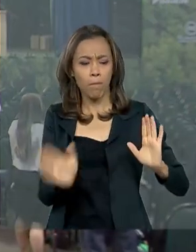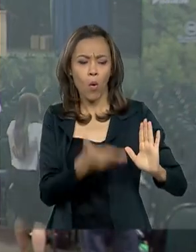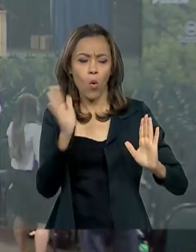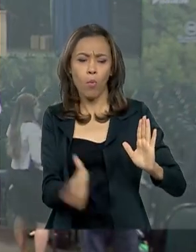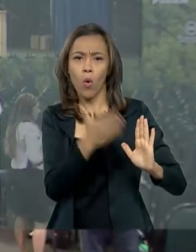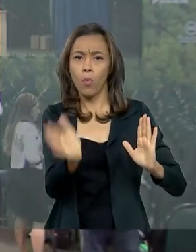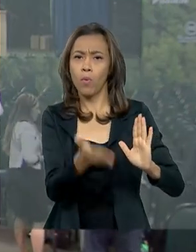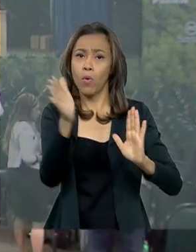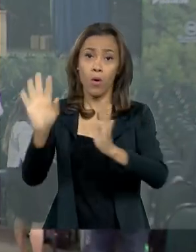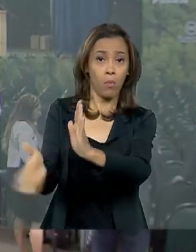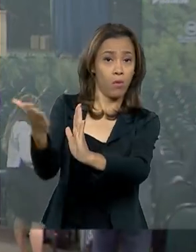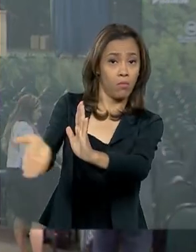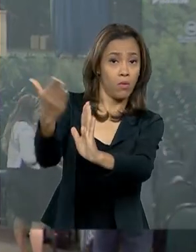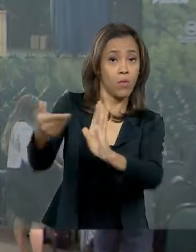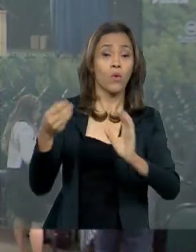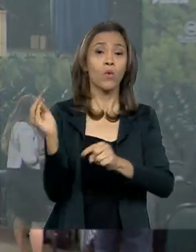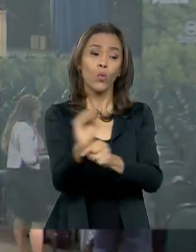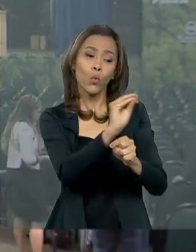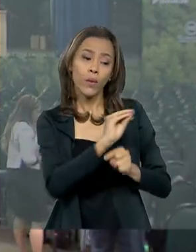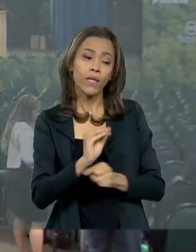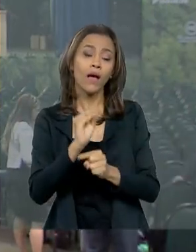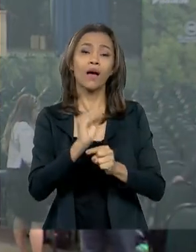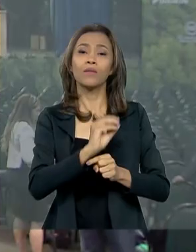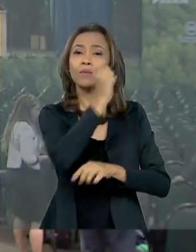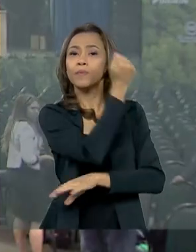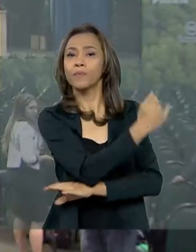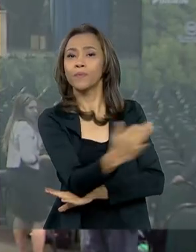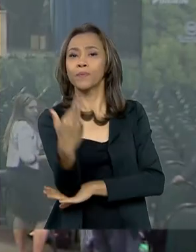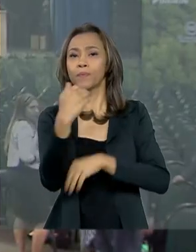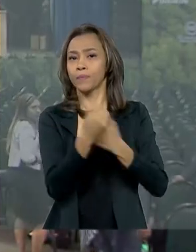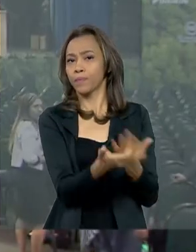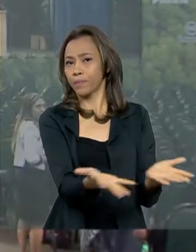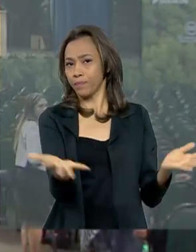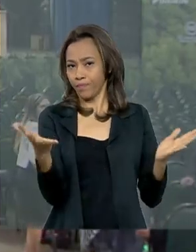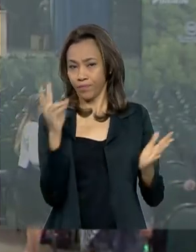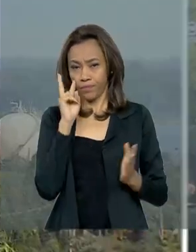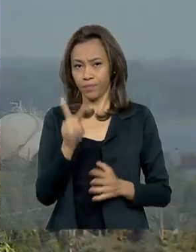com cuidado ao meio ambiente. Vamos ver.